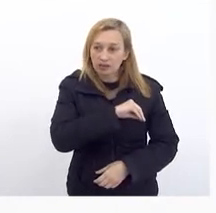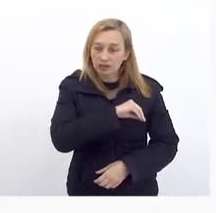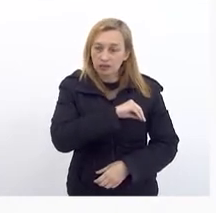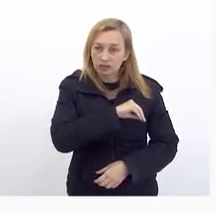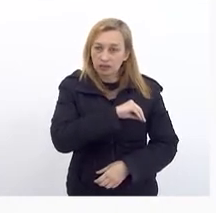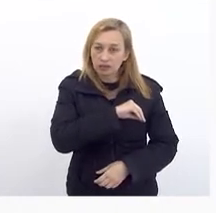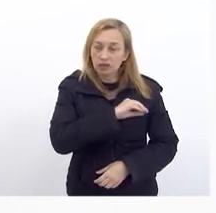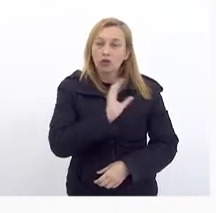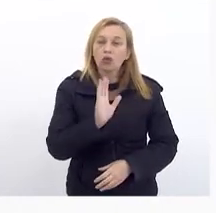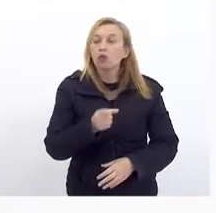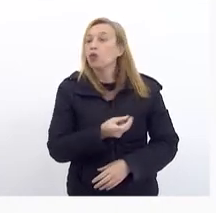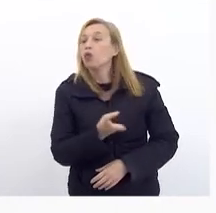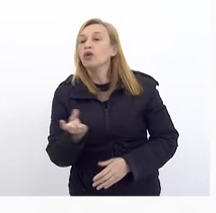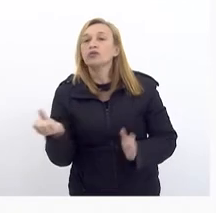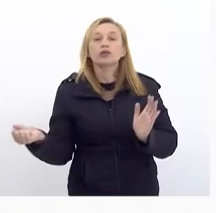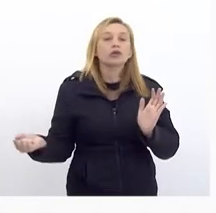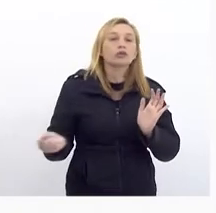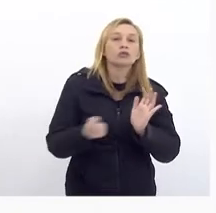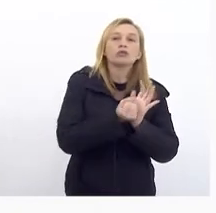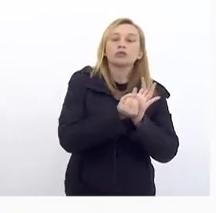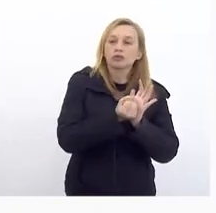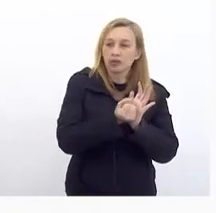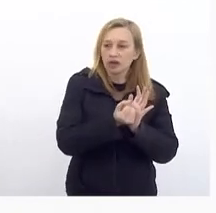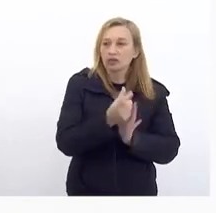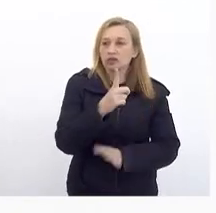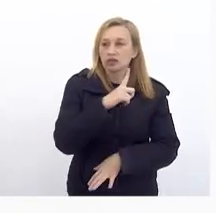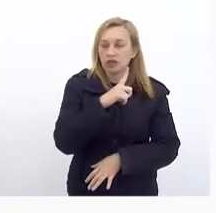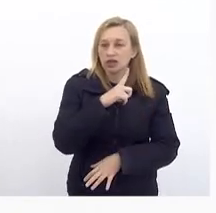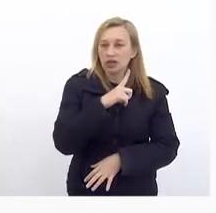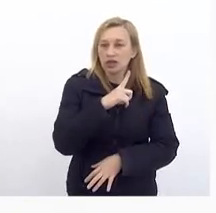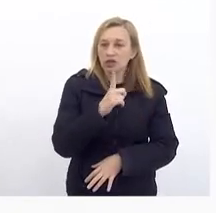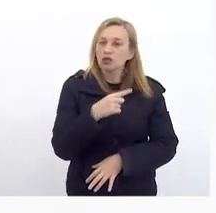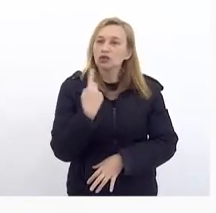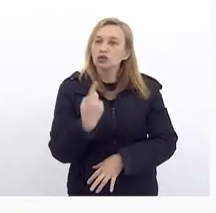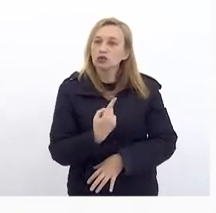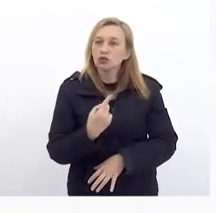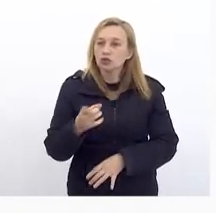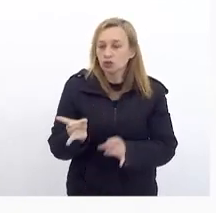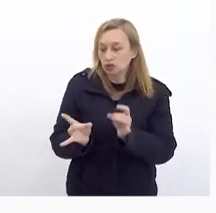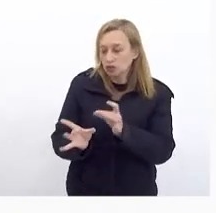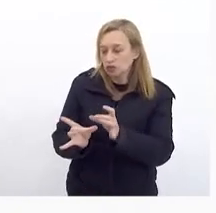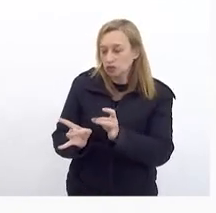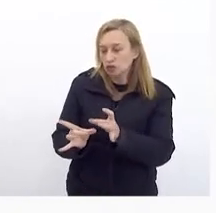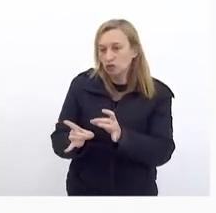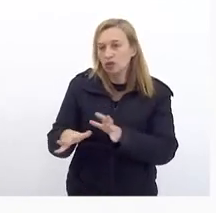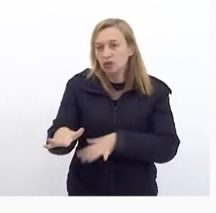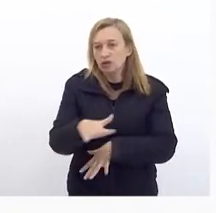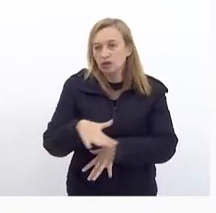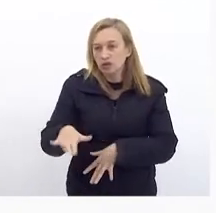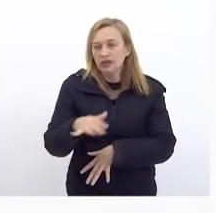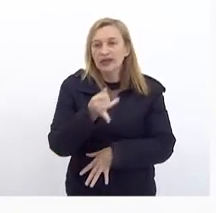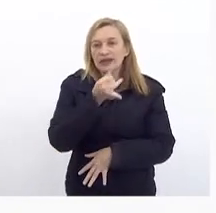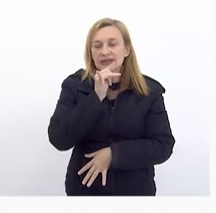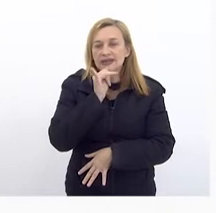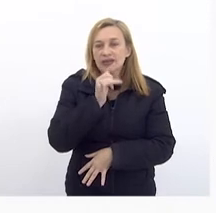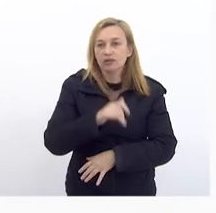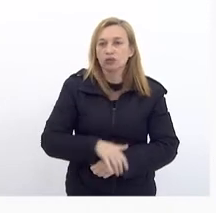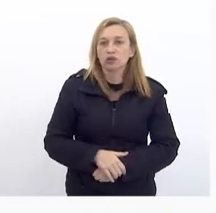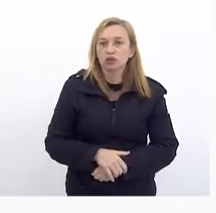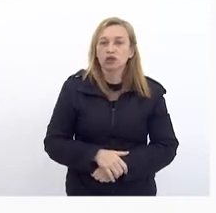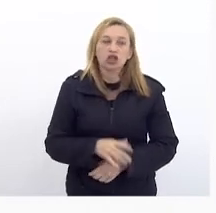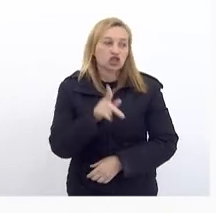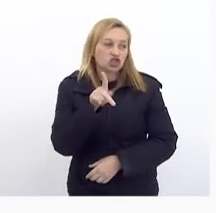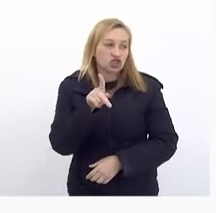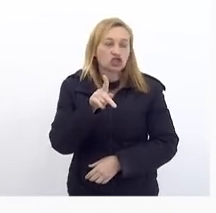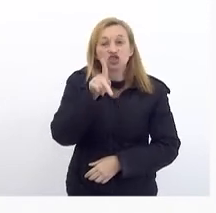Impactado No No nosso Comércio Por exemplo Quando a gente Teve o dia Dos